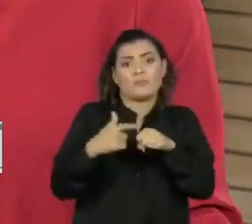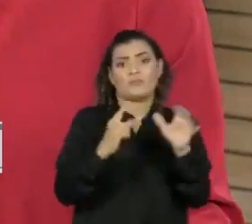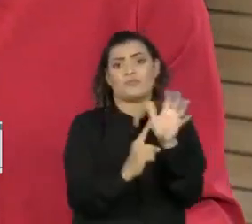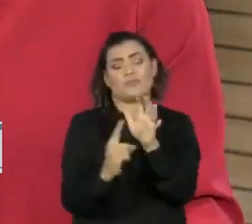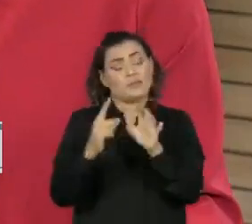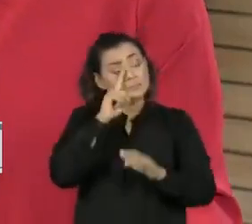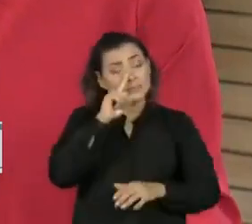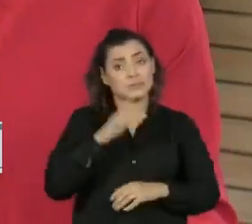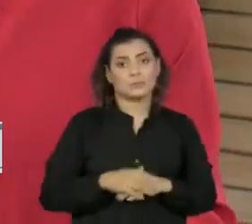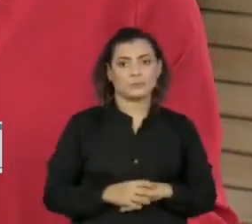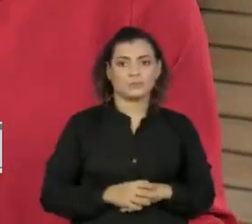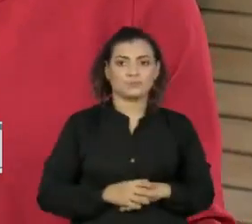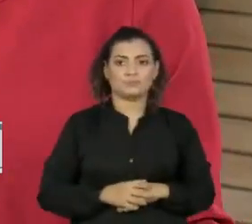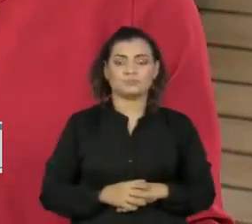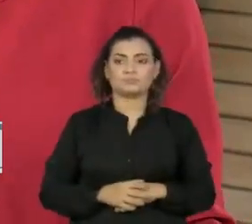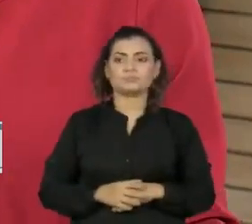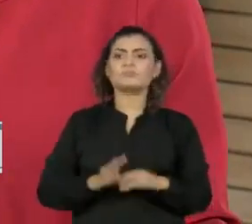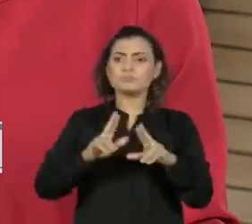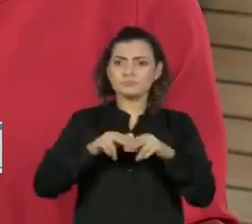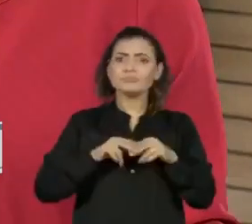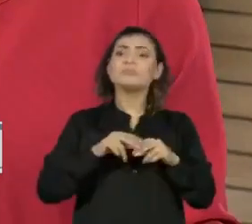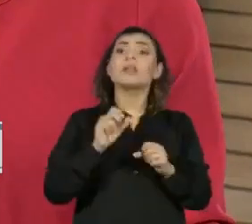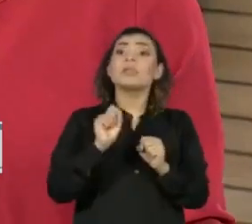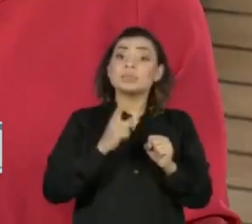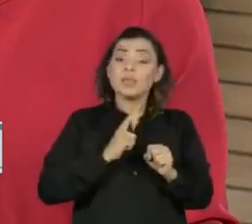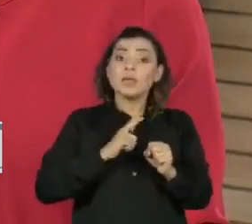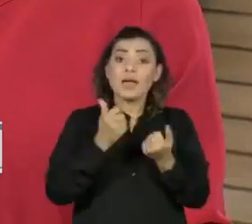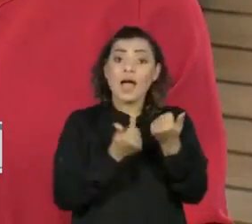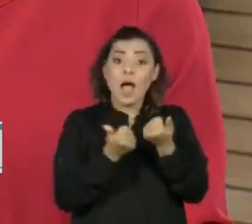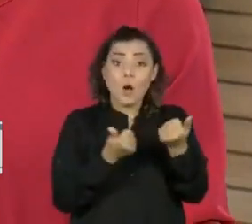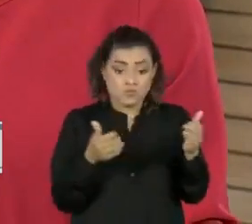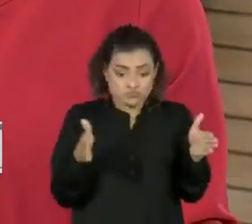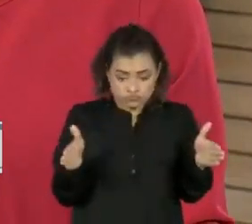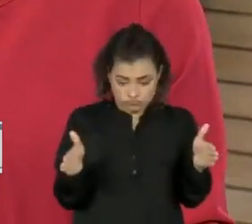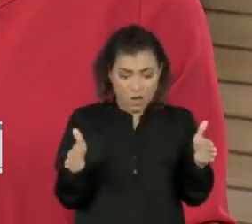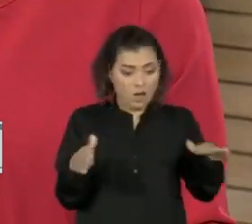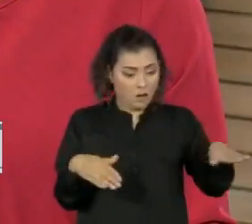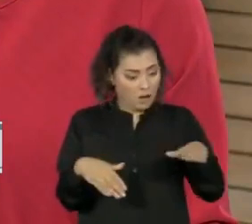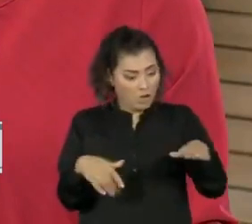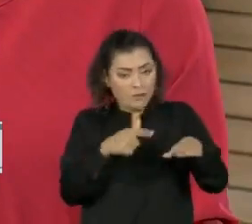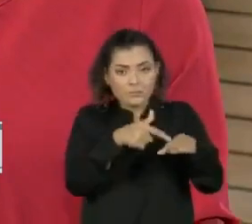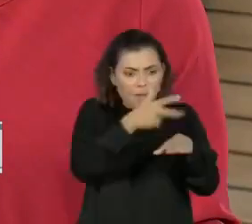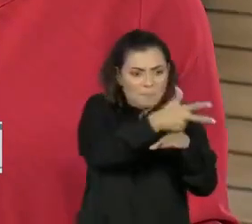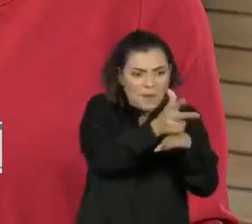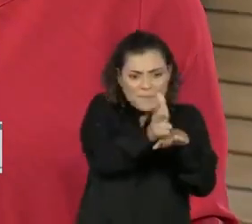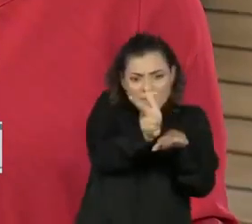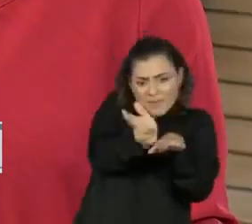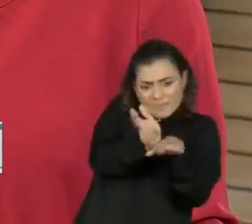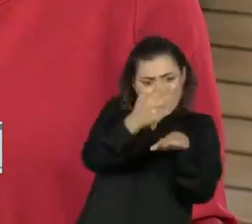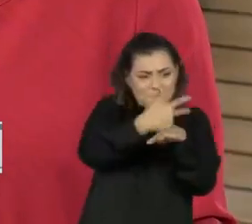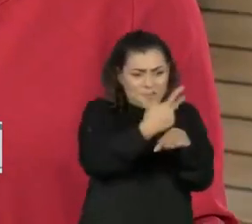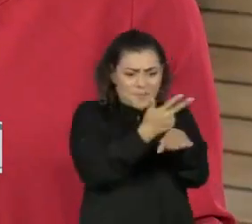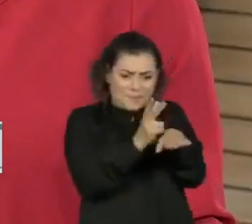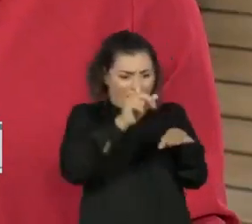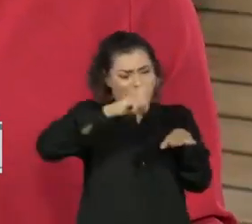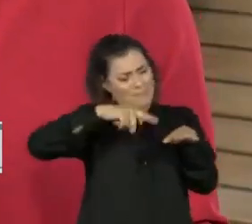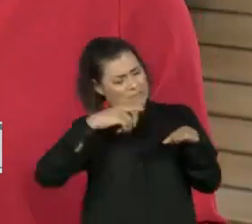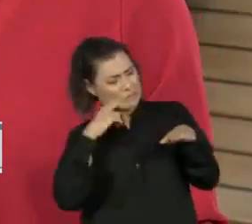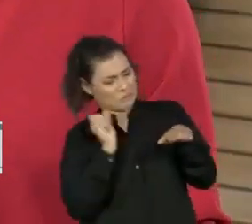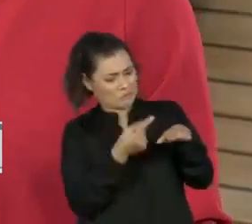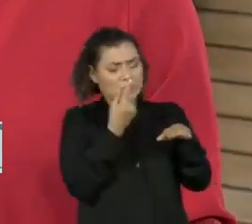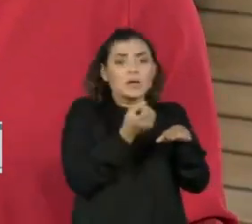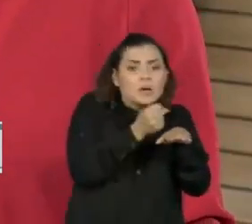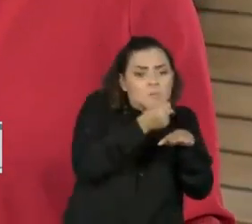O rover Perseverance, um veículo do tamanho de um carro, cheio de câmeras, microfones, brocas e lasers,